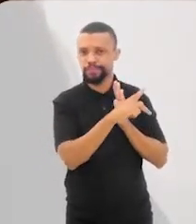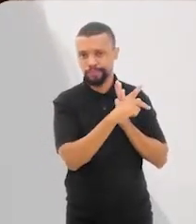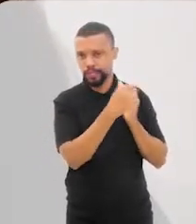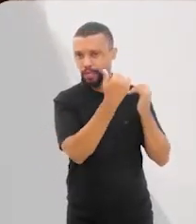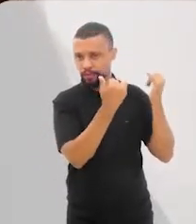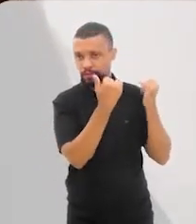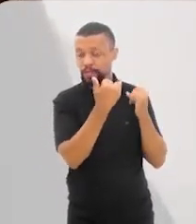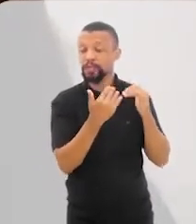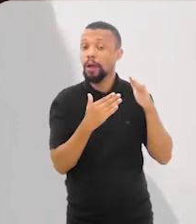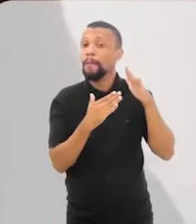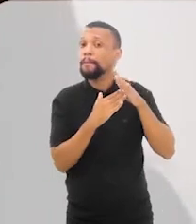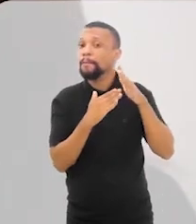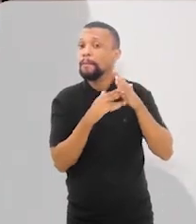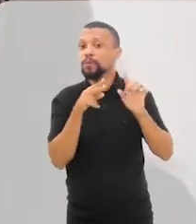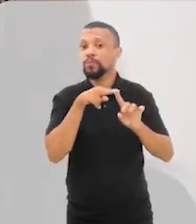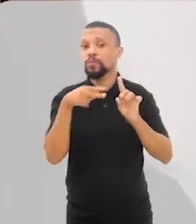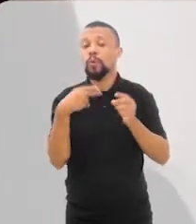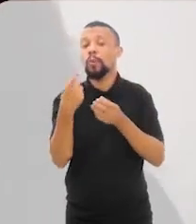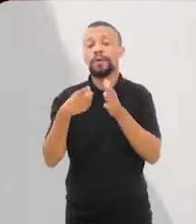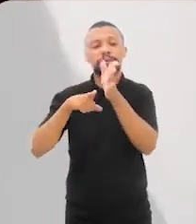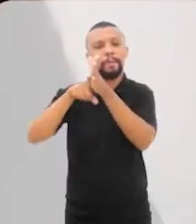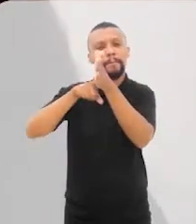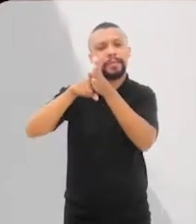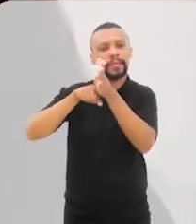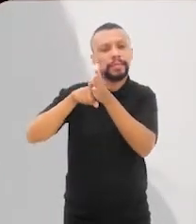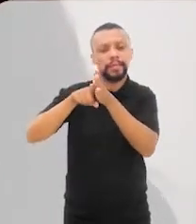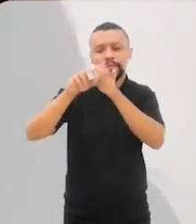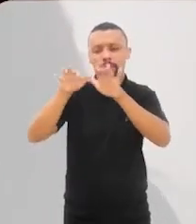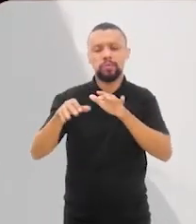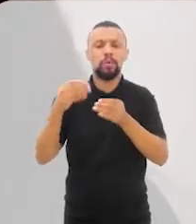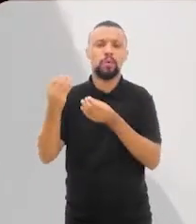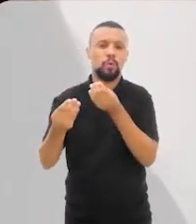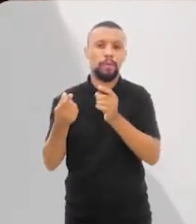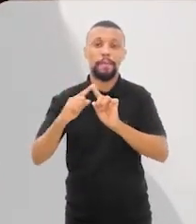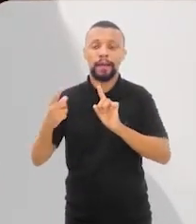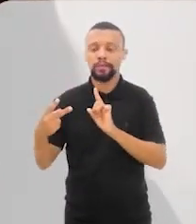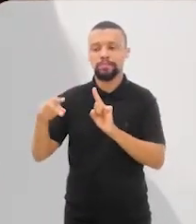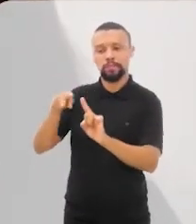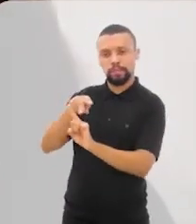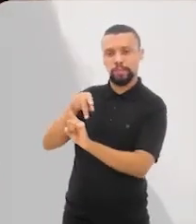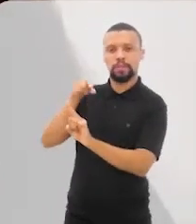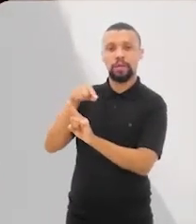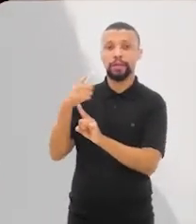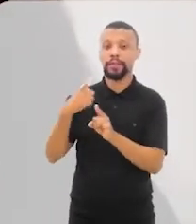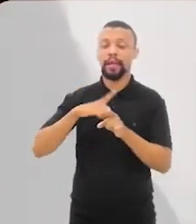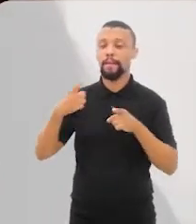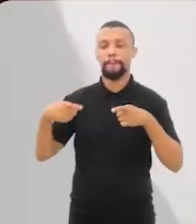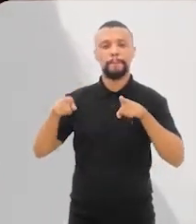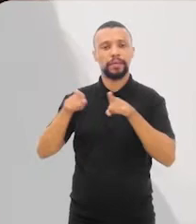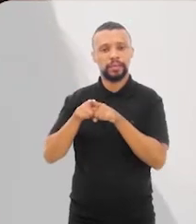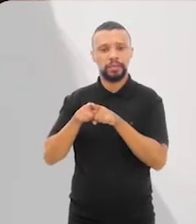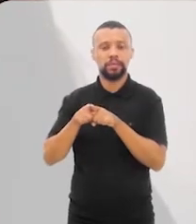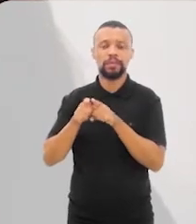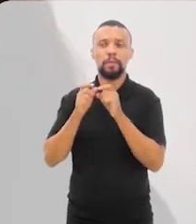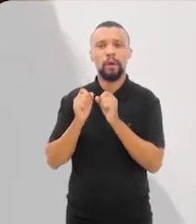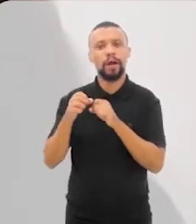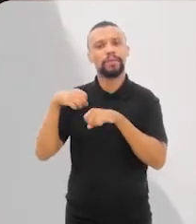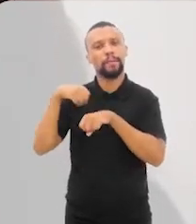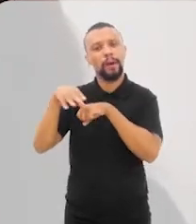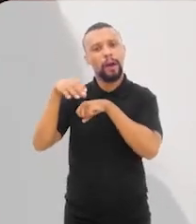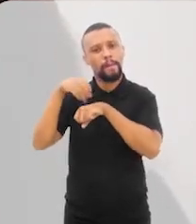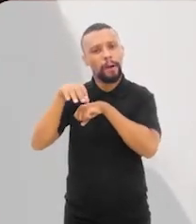Então, isso é uma limitação do ponto de vista de como a gente faz pesquisa, mas, por outro lado, são justamente esses parceiros que podem fazer